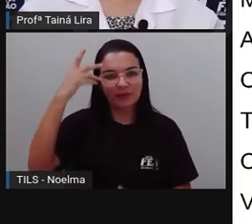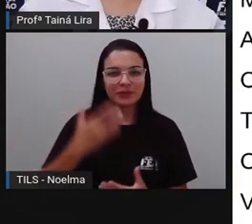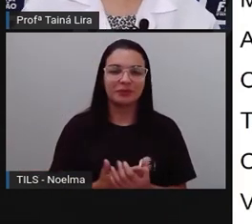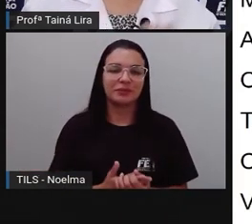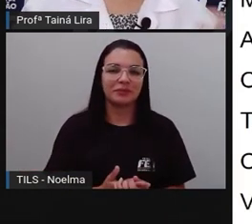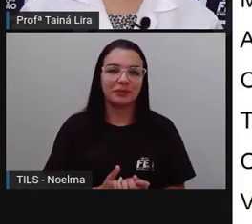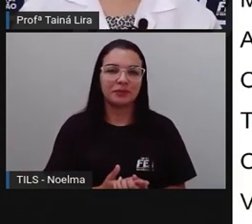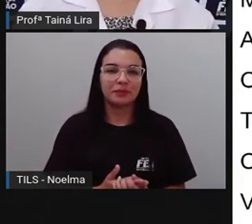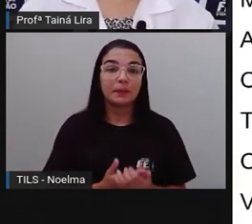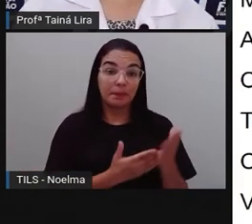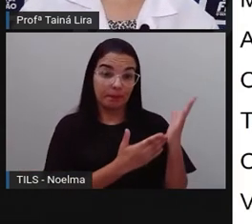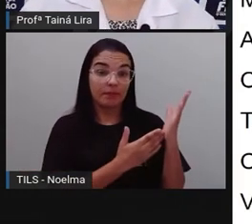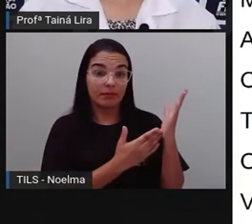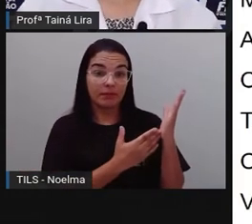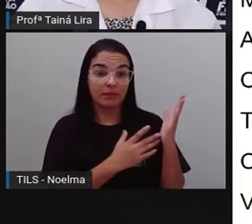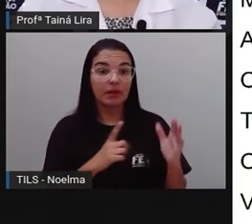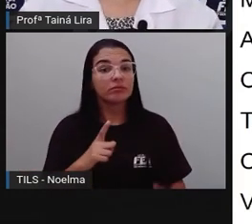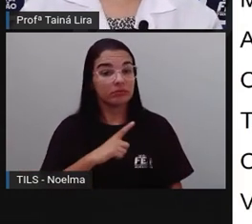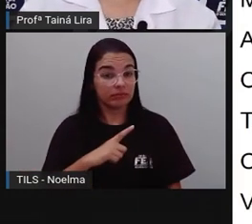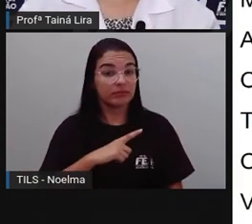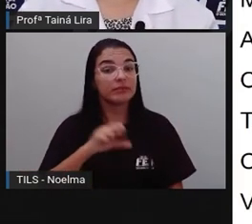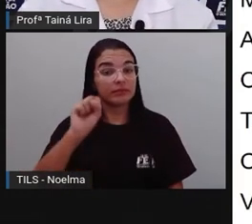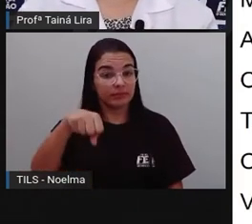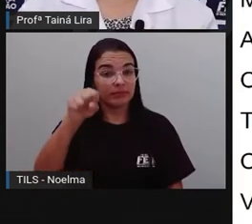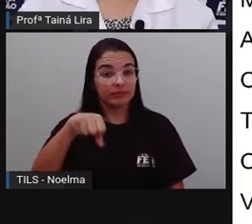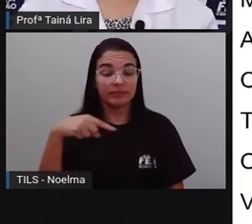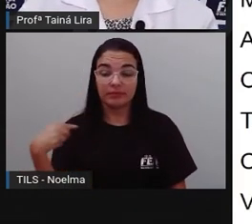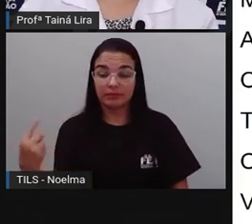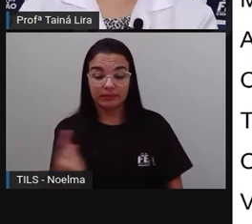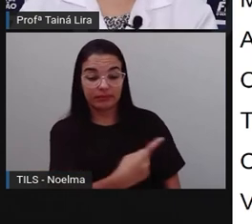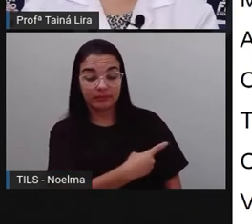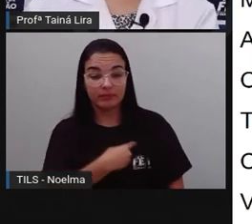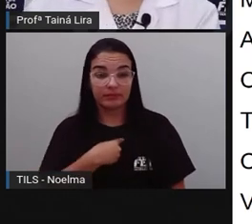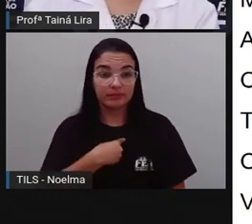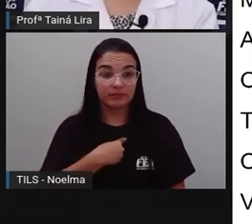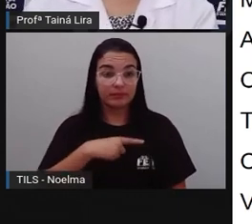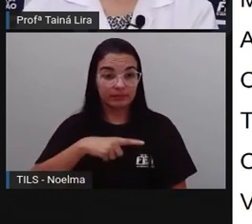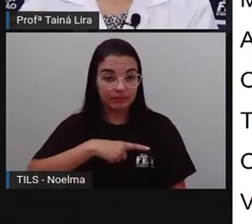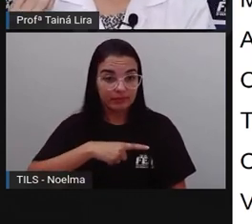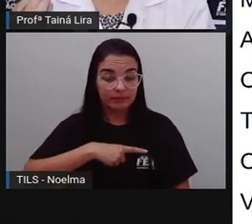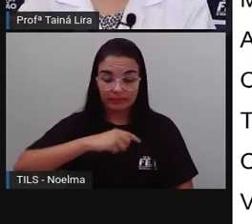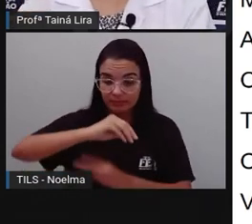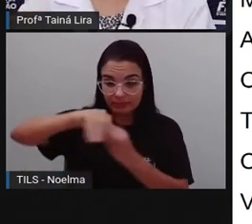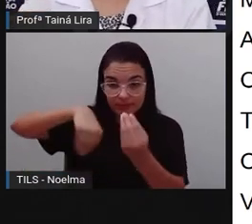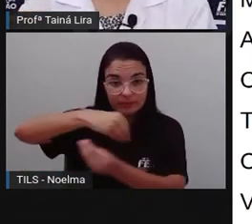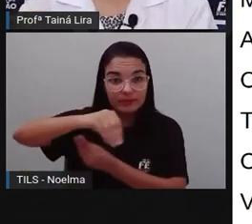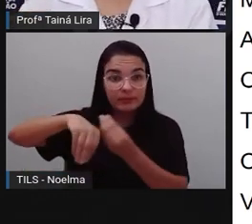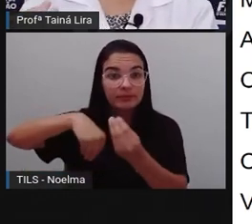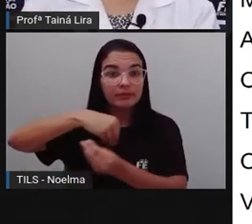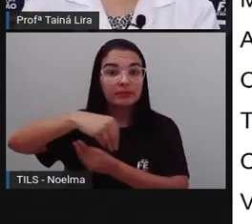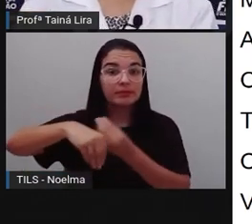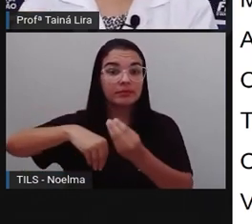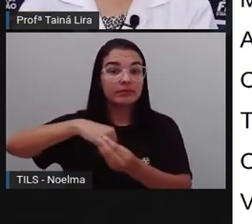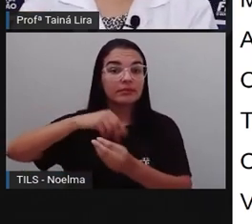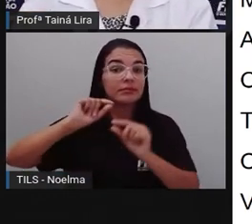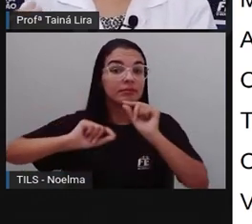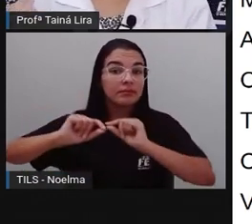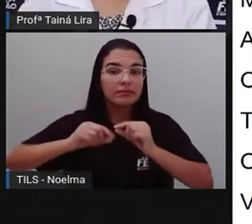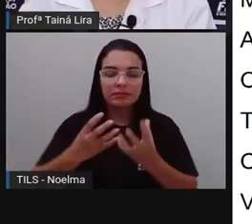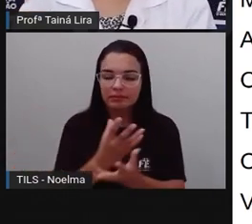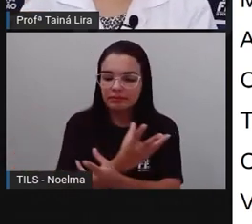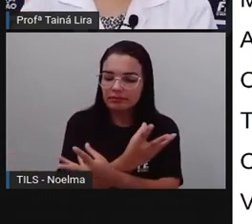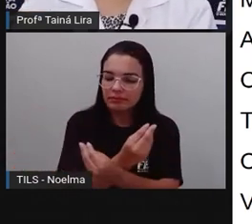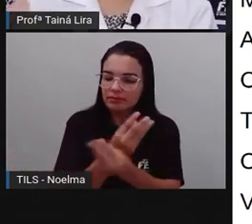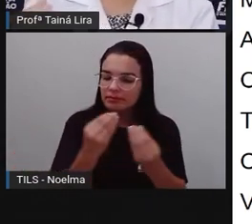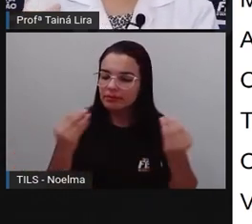Somos miscigenados, somos considerados um povo miscigenado, ou seja, somos a mistura de vários